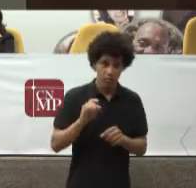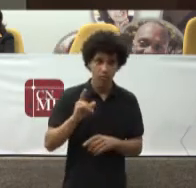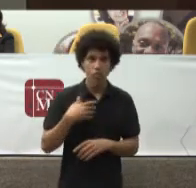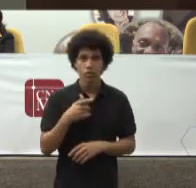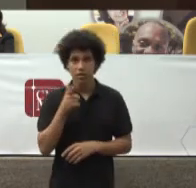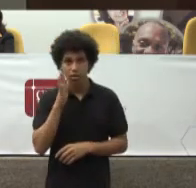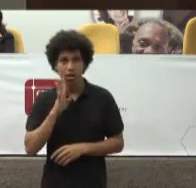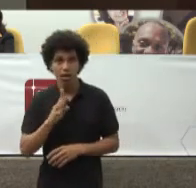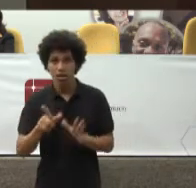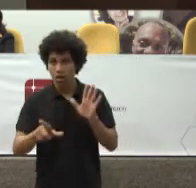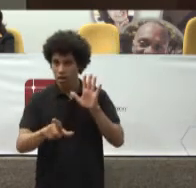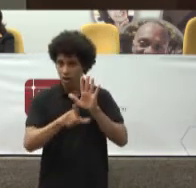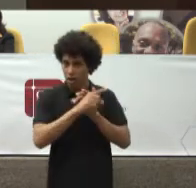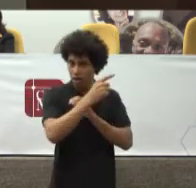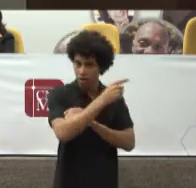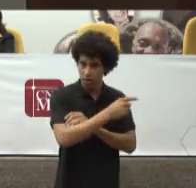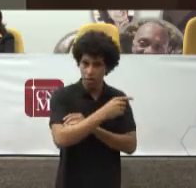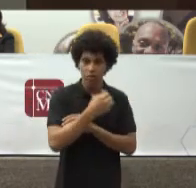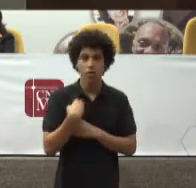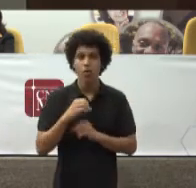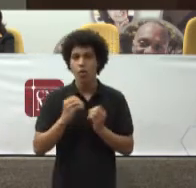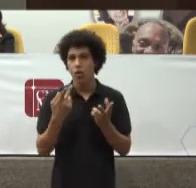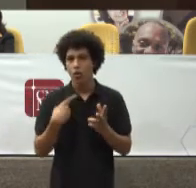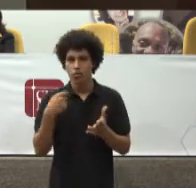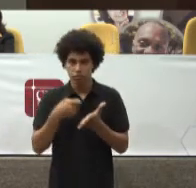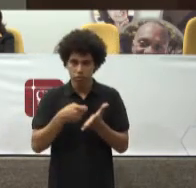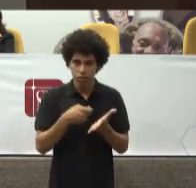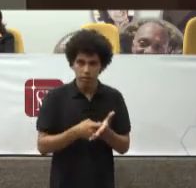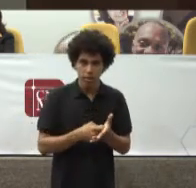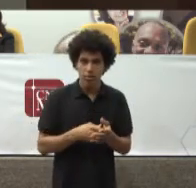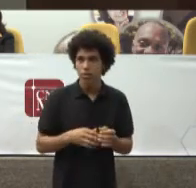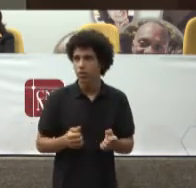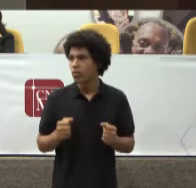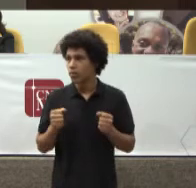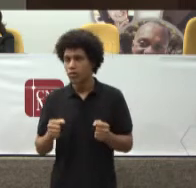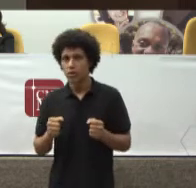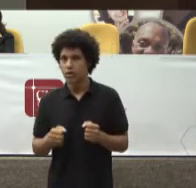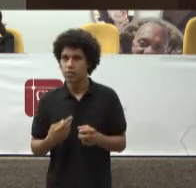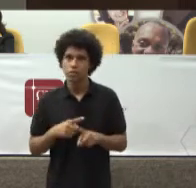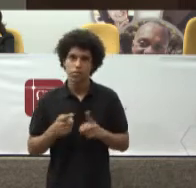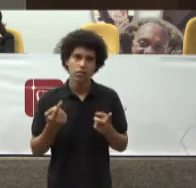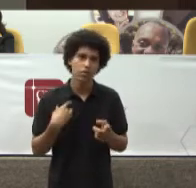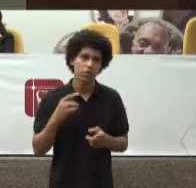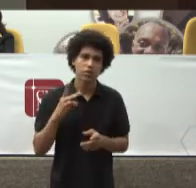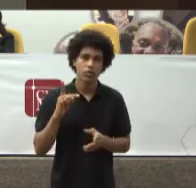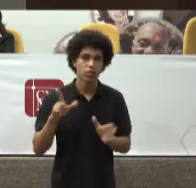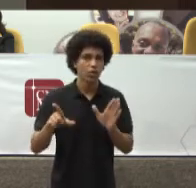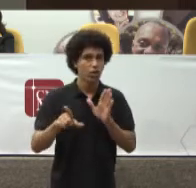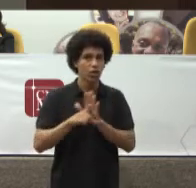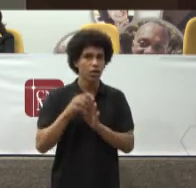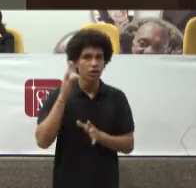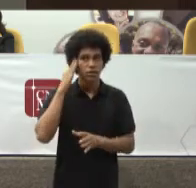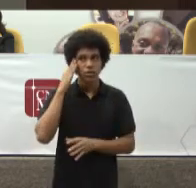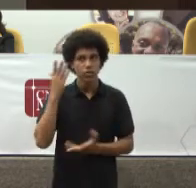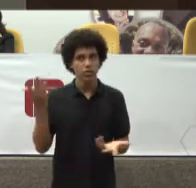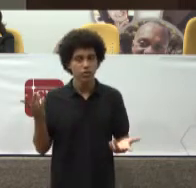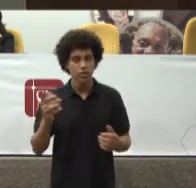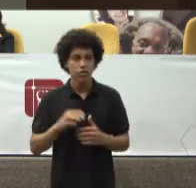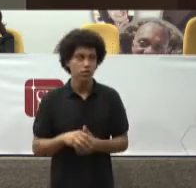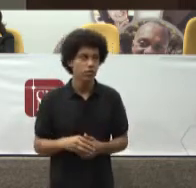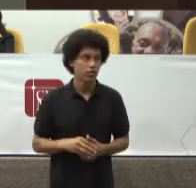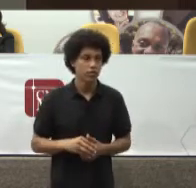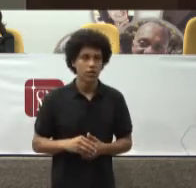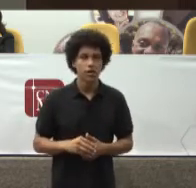menos Declarar Inconstitucionalidade Da dicção legal Porque a Constituição Quando falou Em integralidade Deixou um campo Aberto